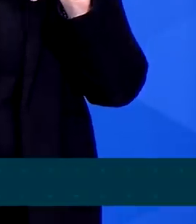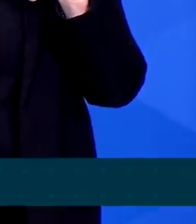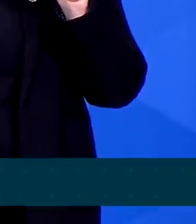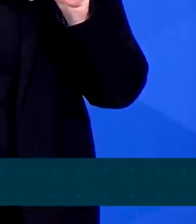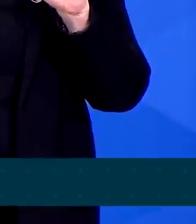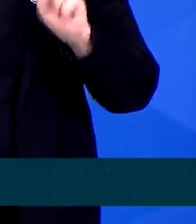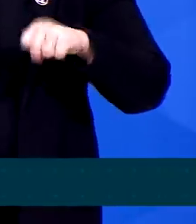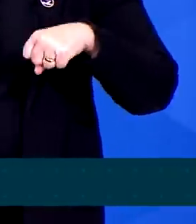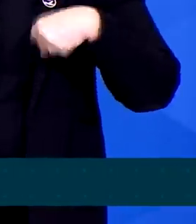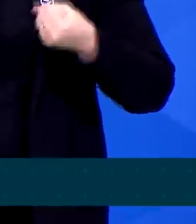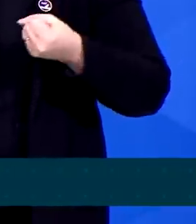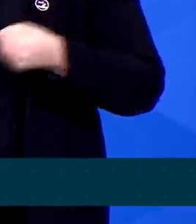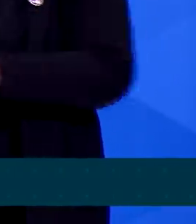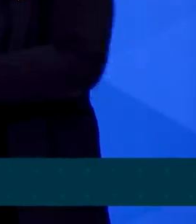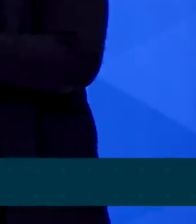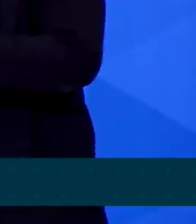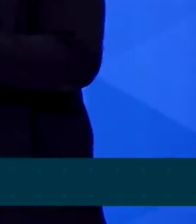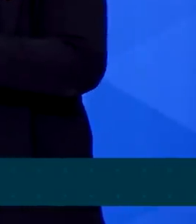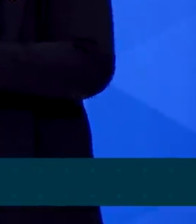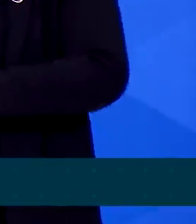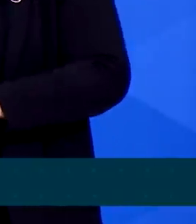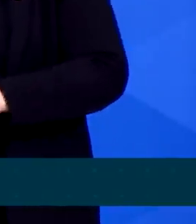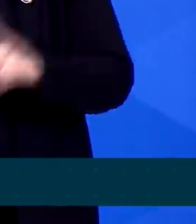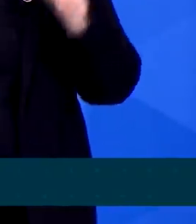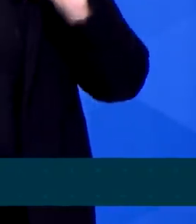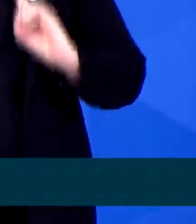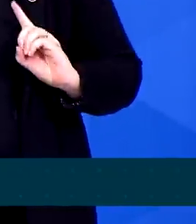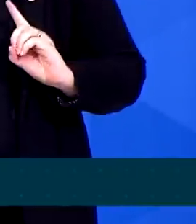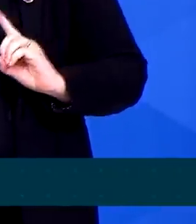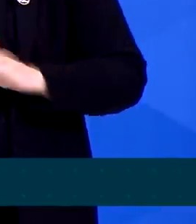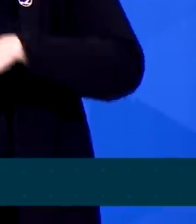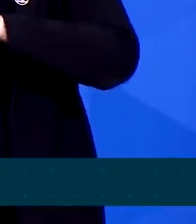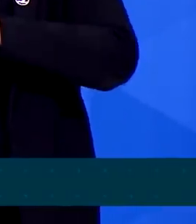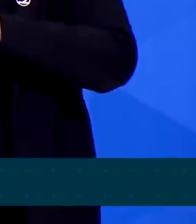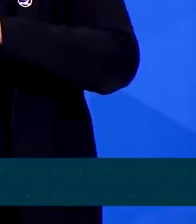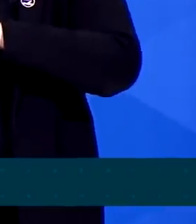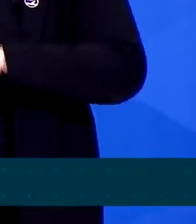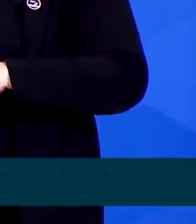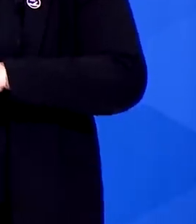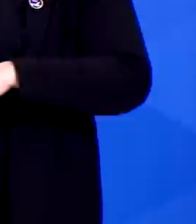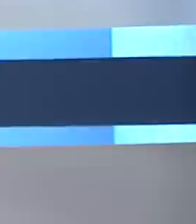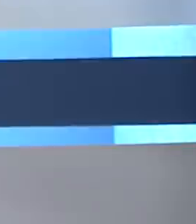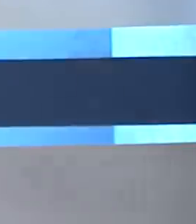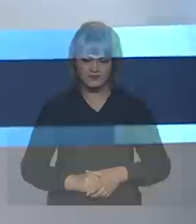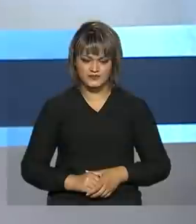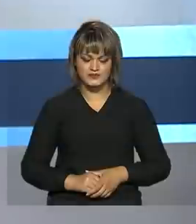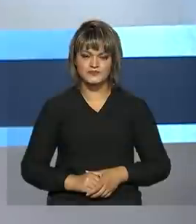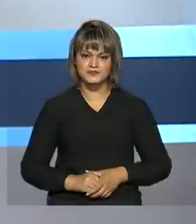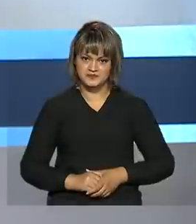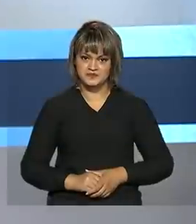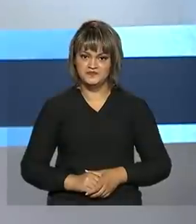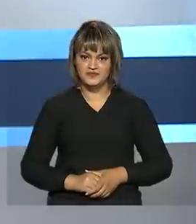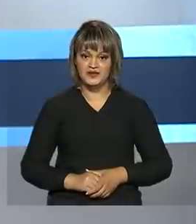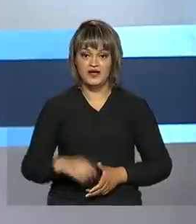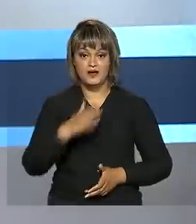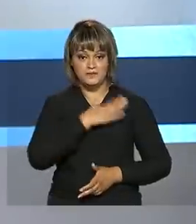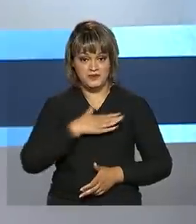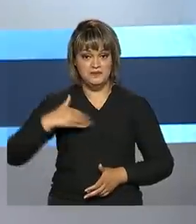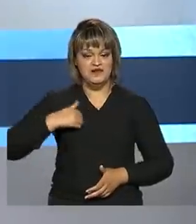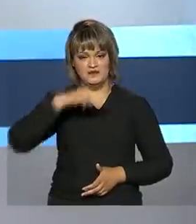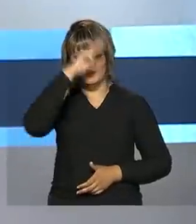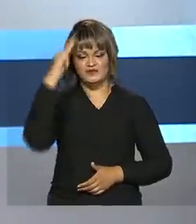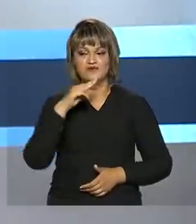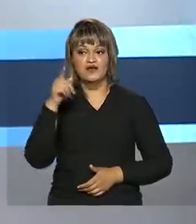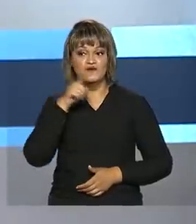defesa e na proteção dos direitos das pessoas com deficiência no Brasil. E a primeira-dama Michele